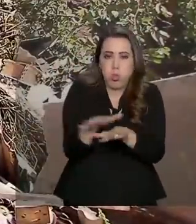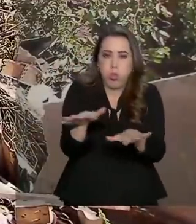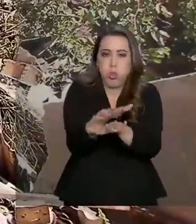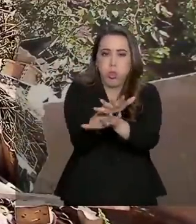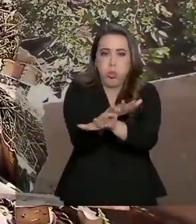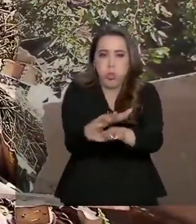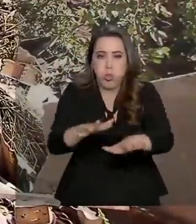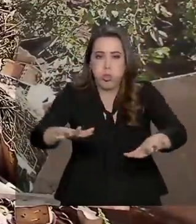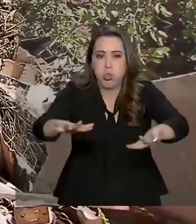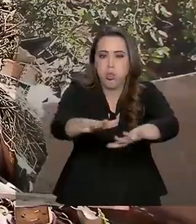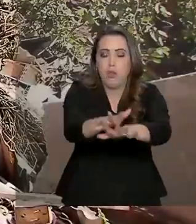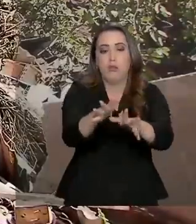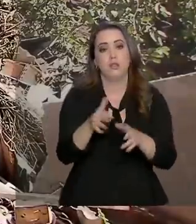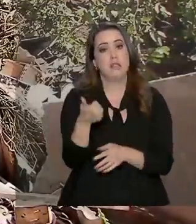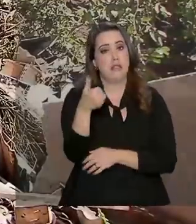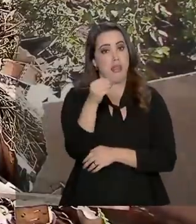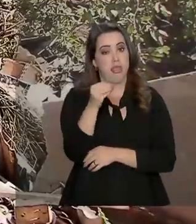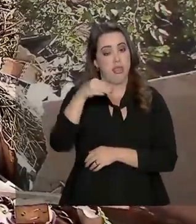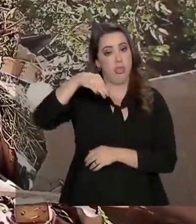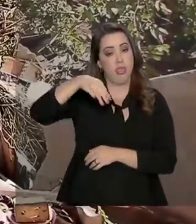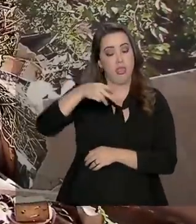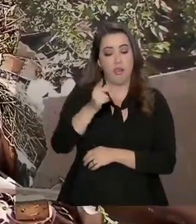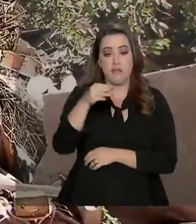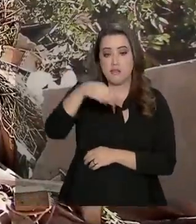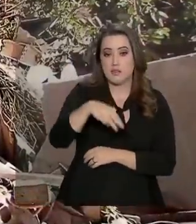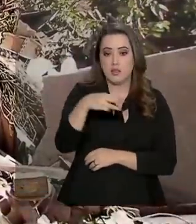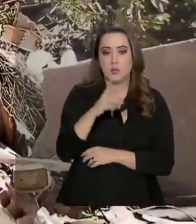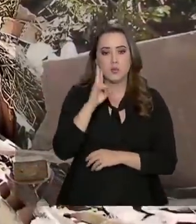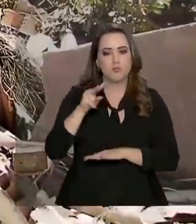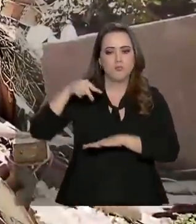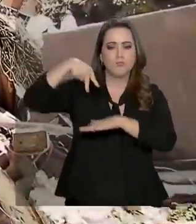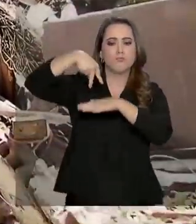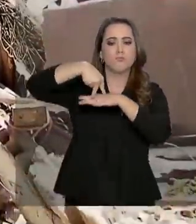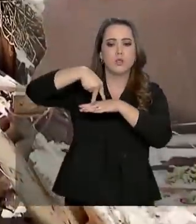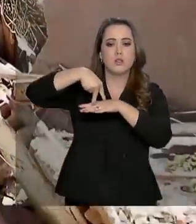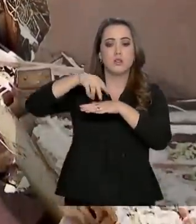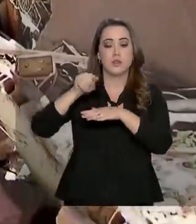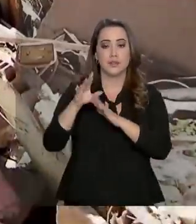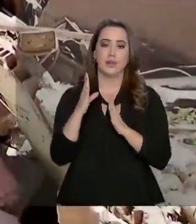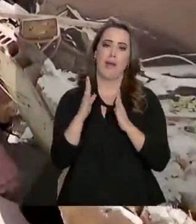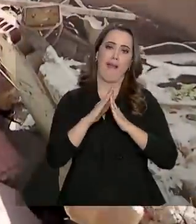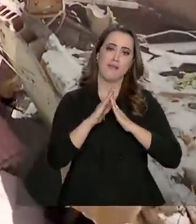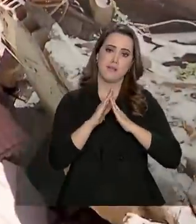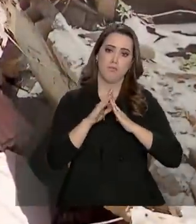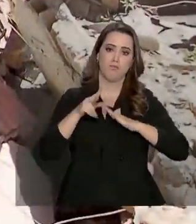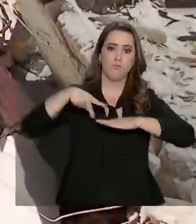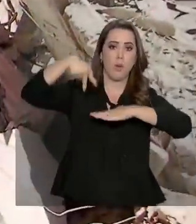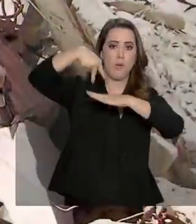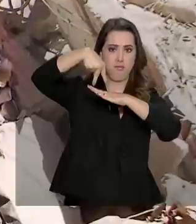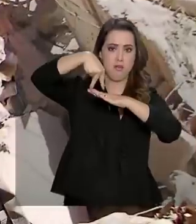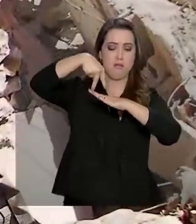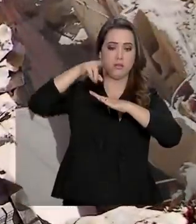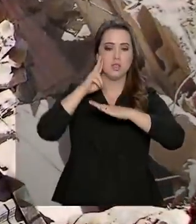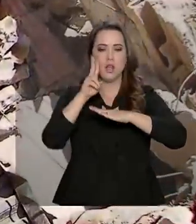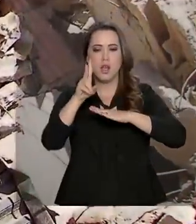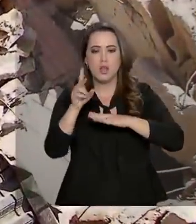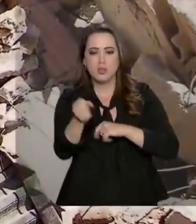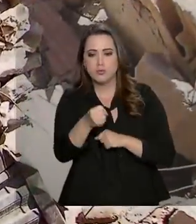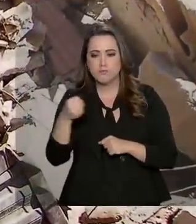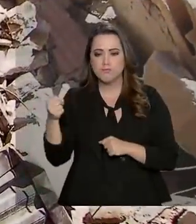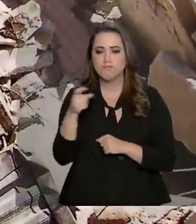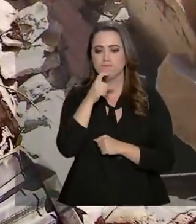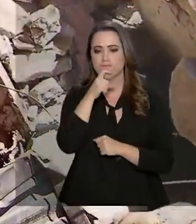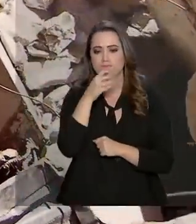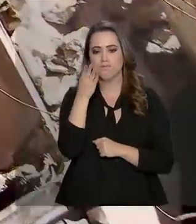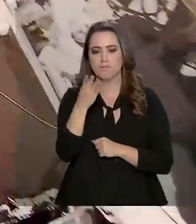barragem que está a cerca de 10 quilômetros daqui. E a gente está em cima do que sobrou de uma casa. A gente observa que aqui tem uma geladeira,